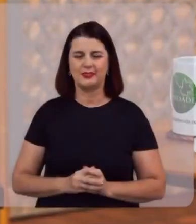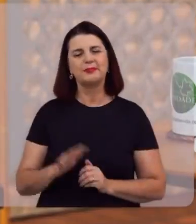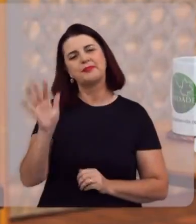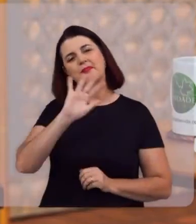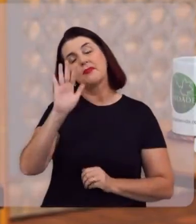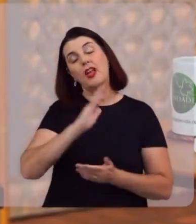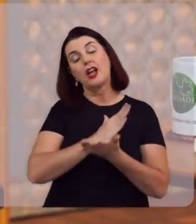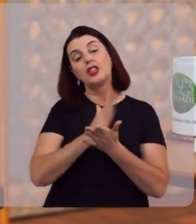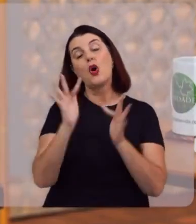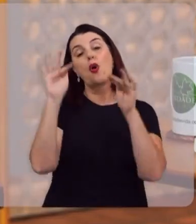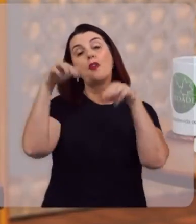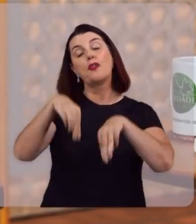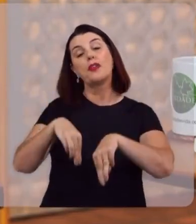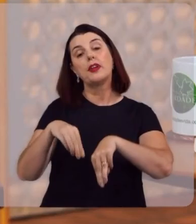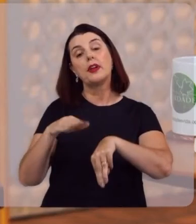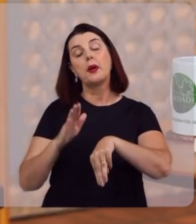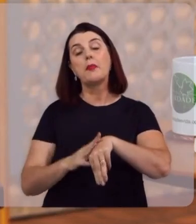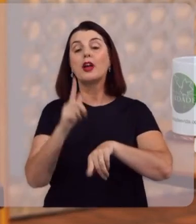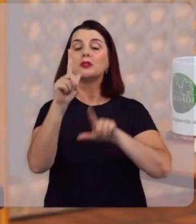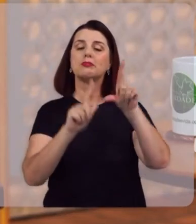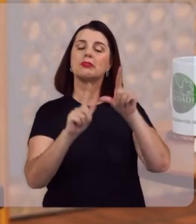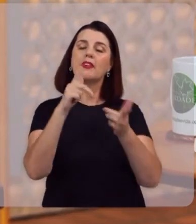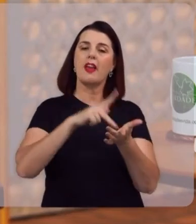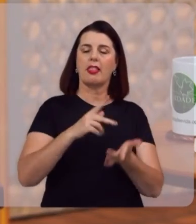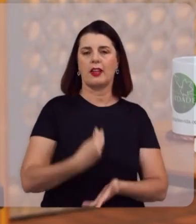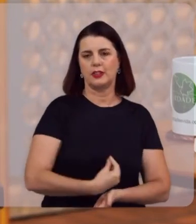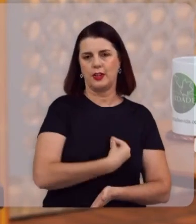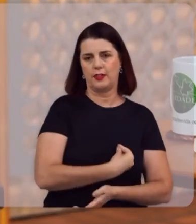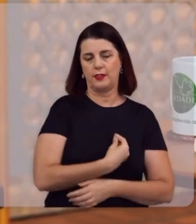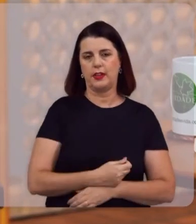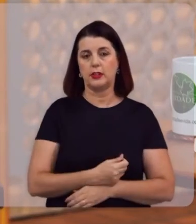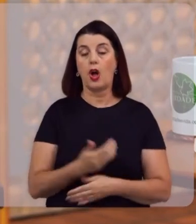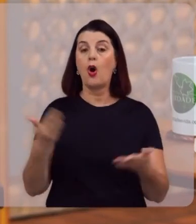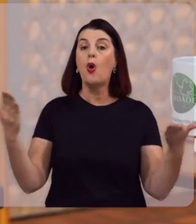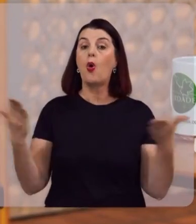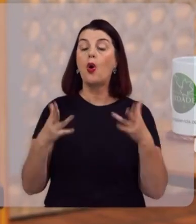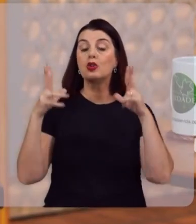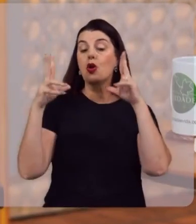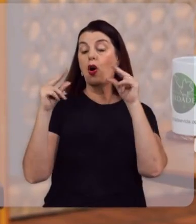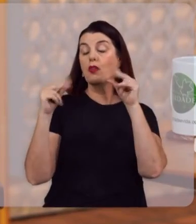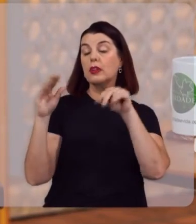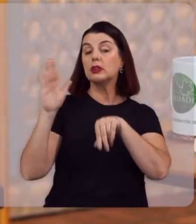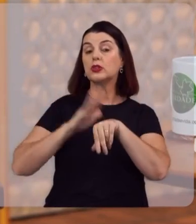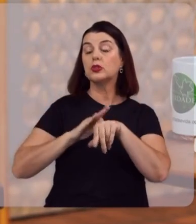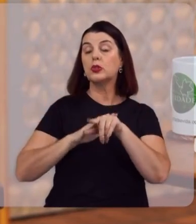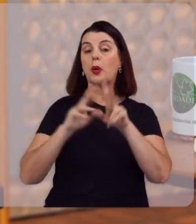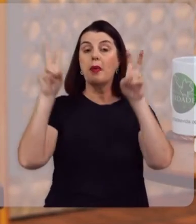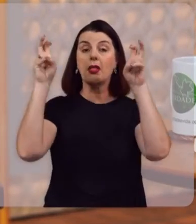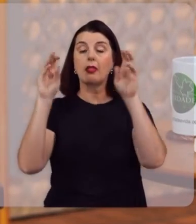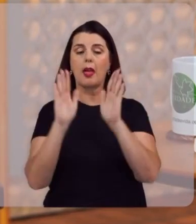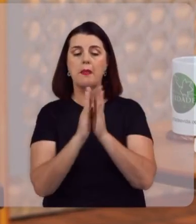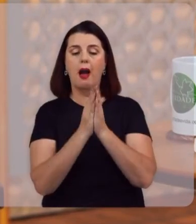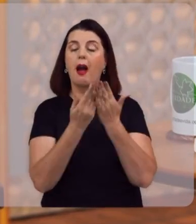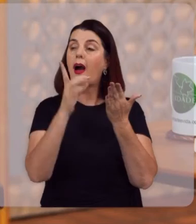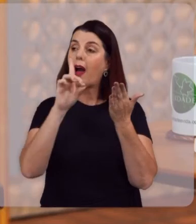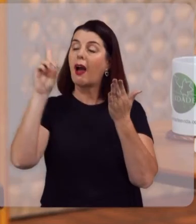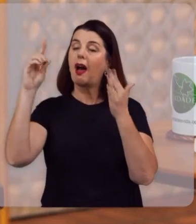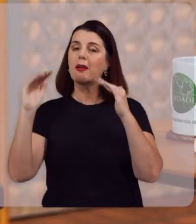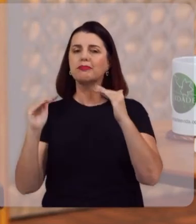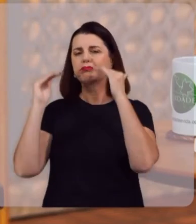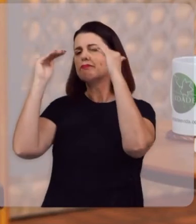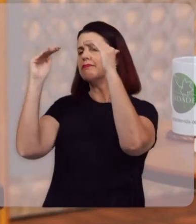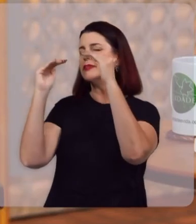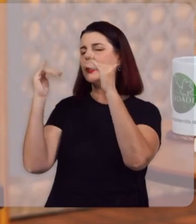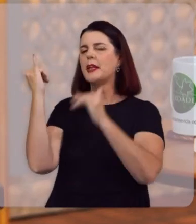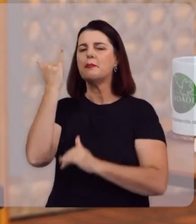Olá Chegamos ao final Do nosso programa Verdade e Vida Hoje conversamos Sobre o tema A Bíblia O livro dos